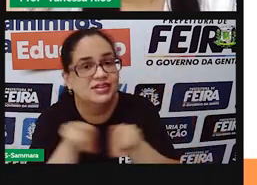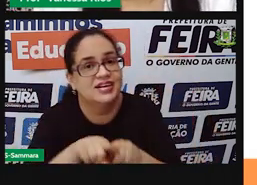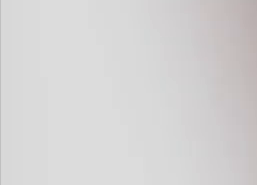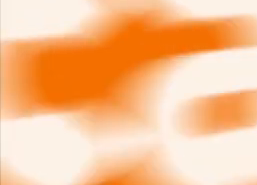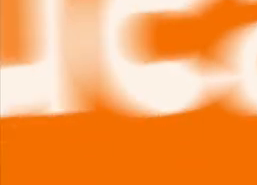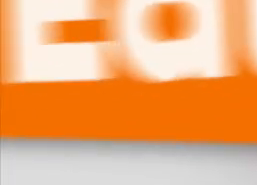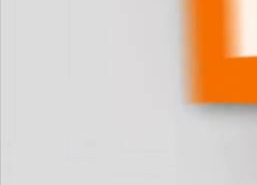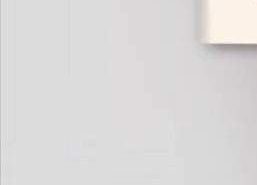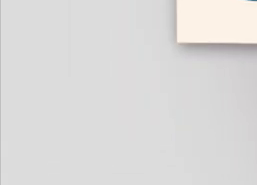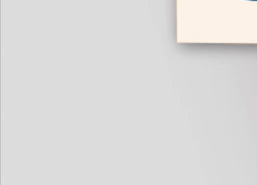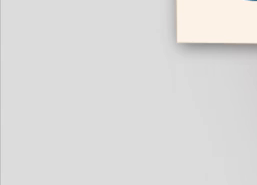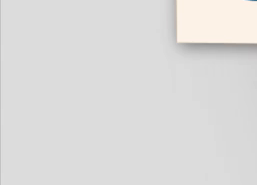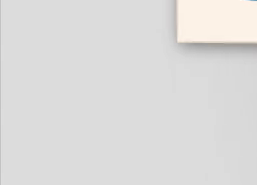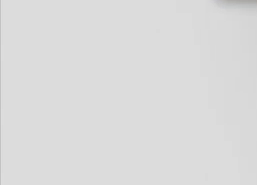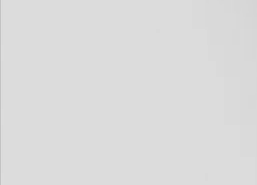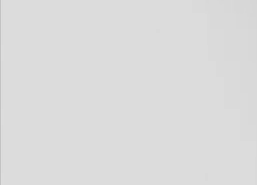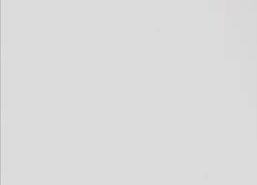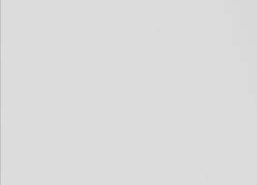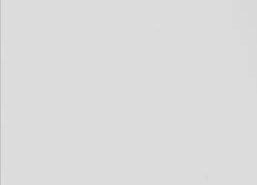logo!